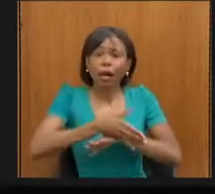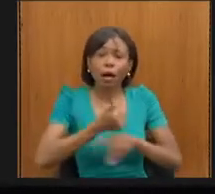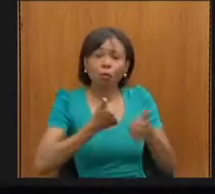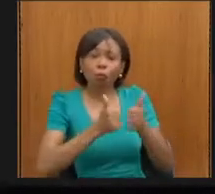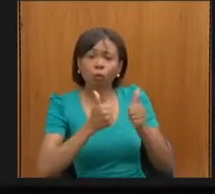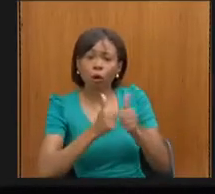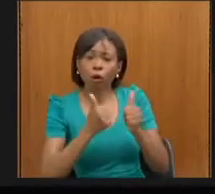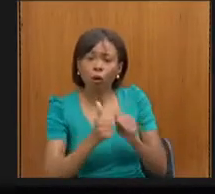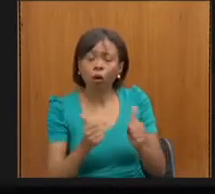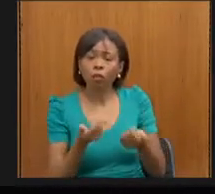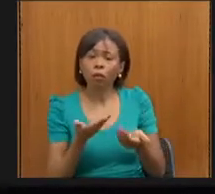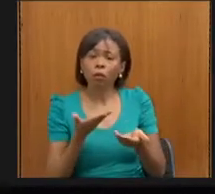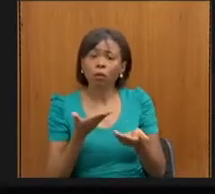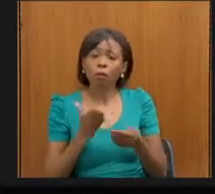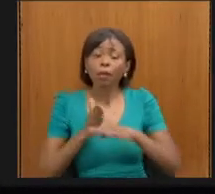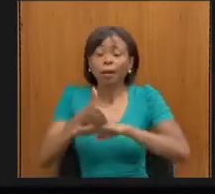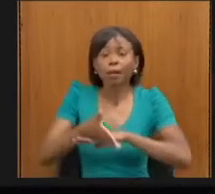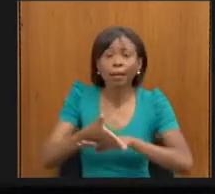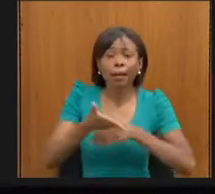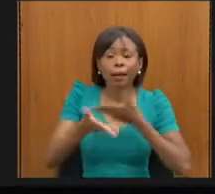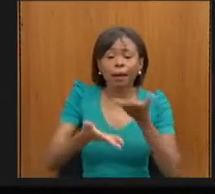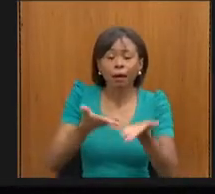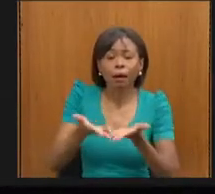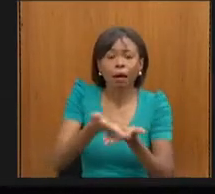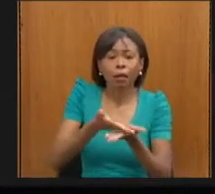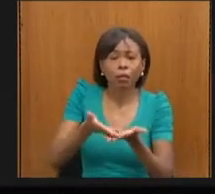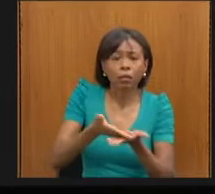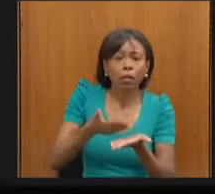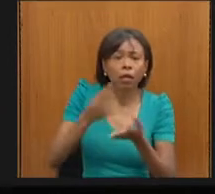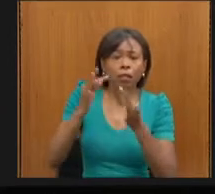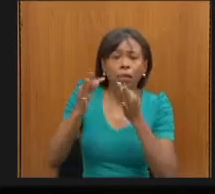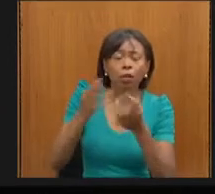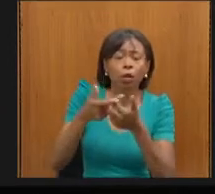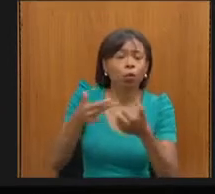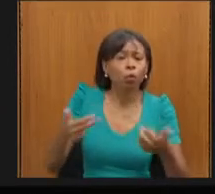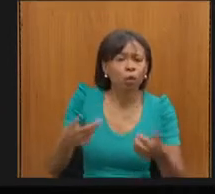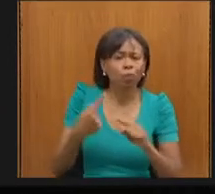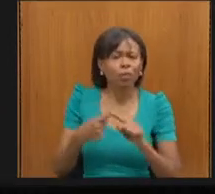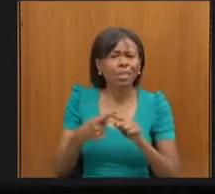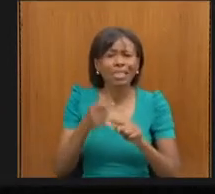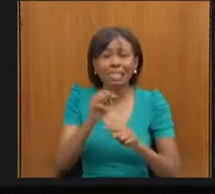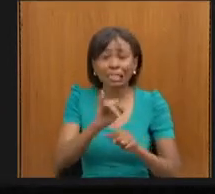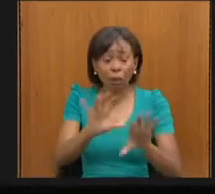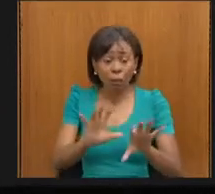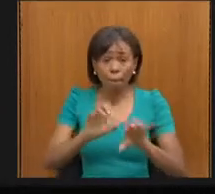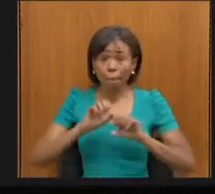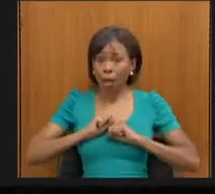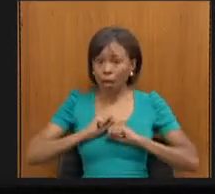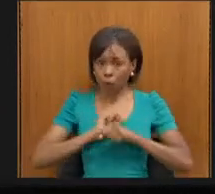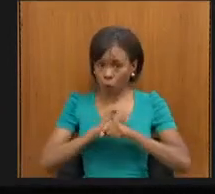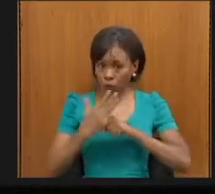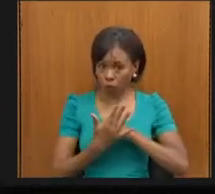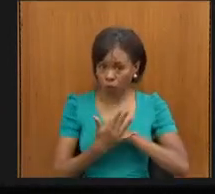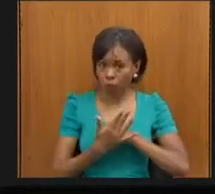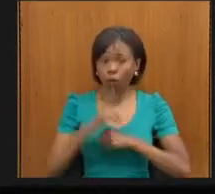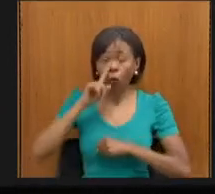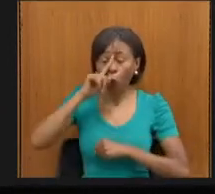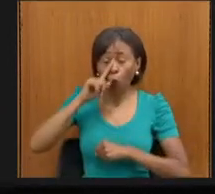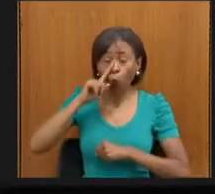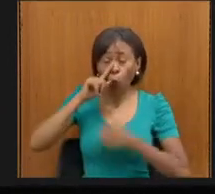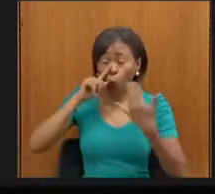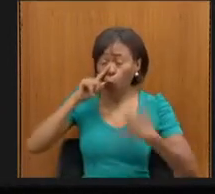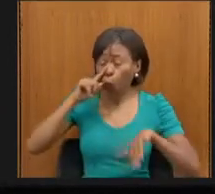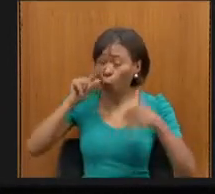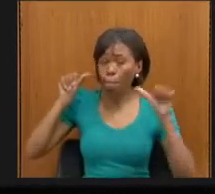as suas terapias, porque se pegar a COVID a gravidade vai ser muito maior do que